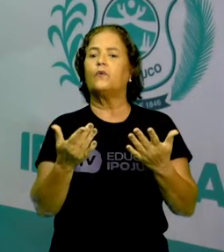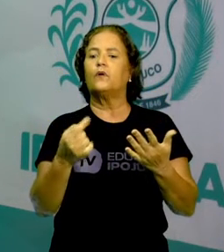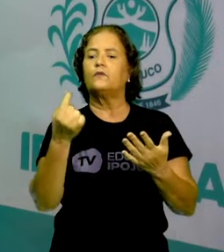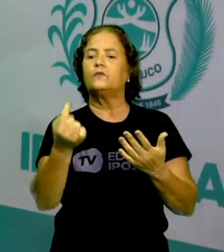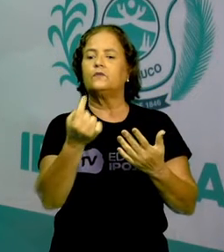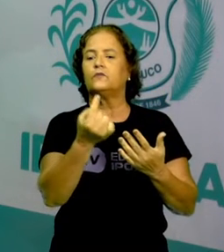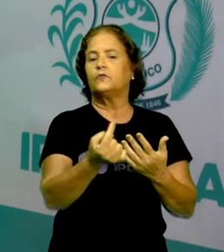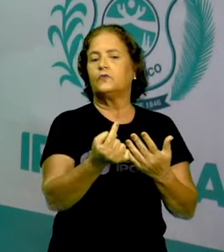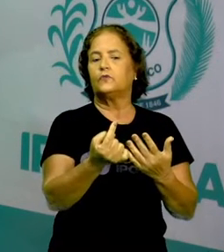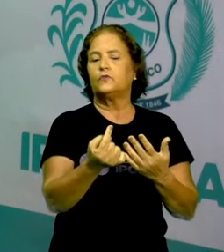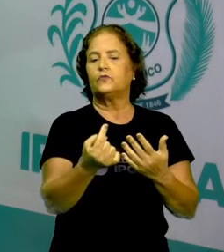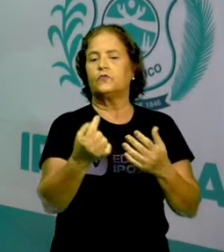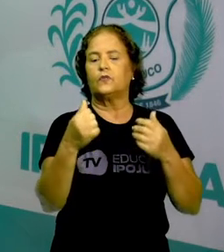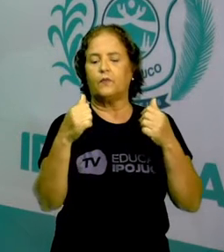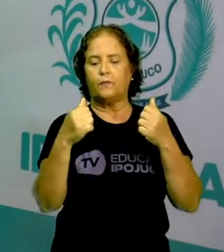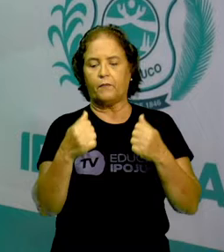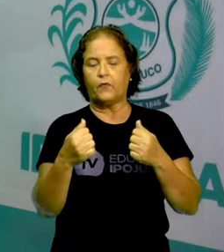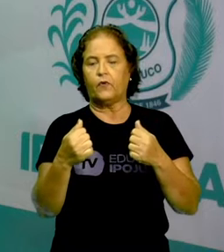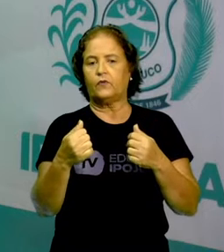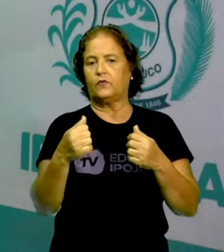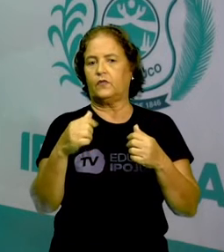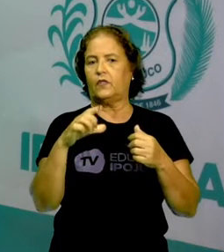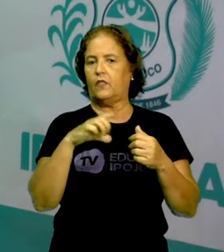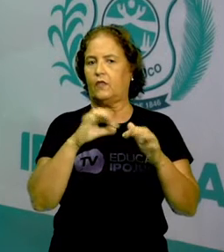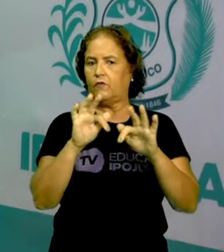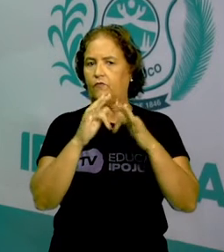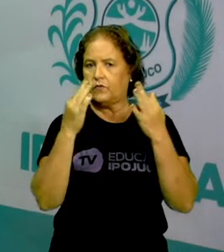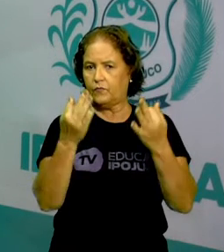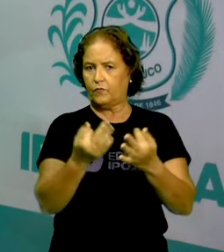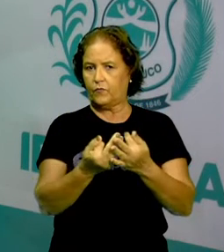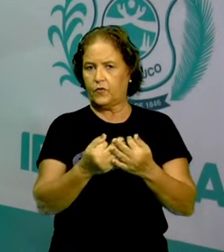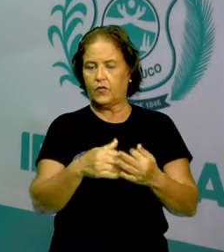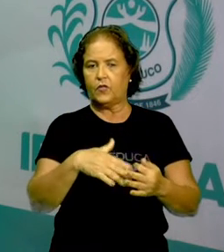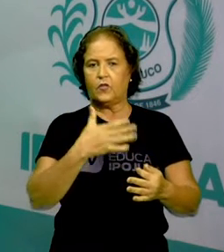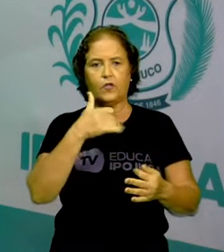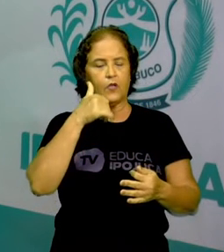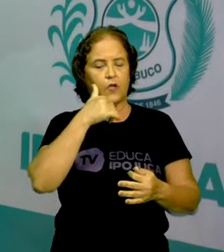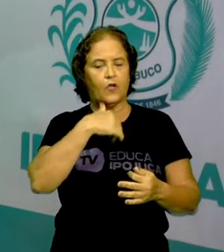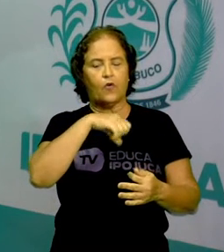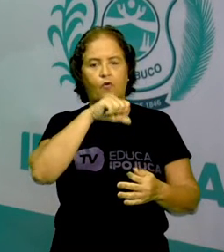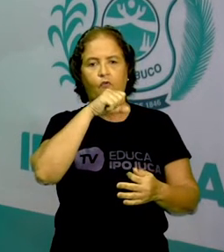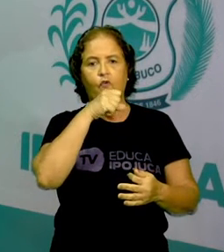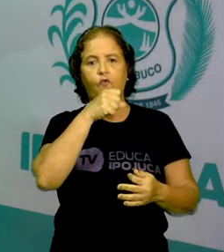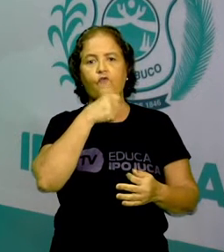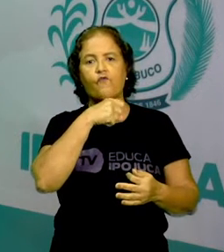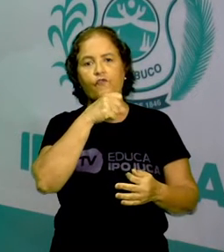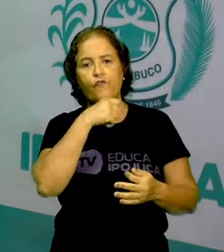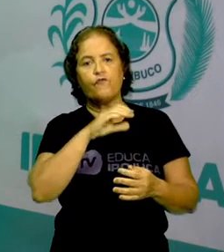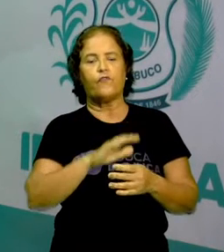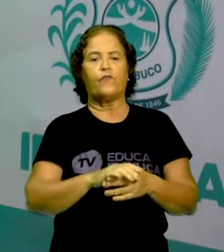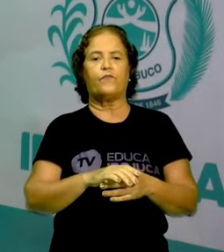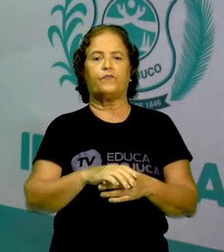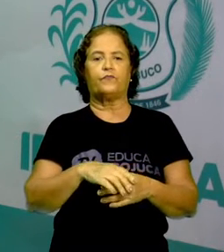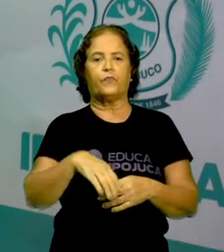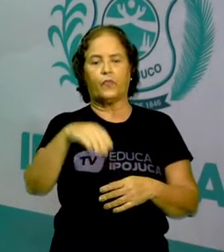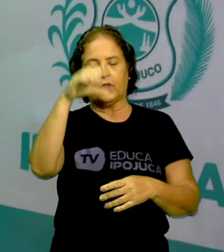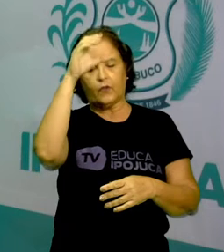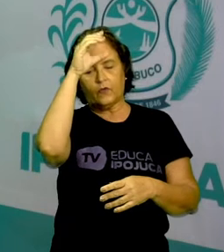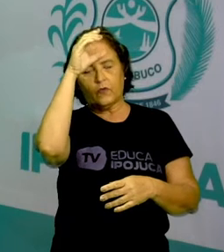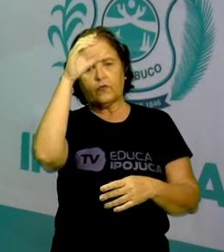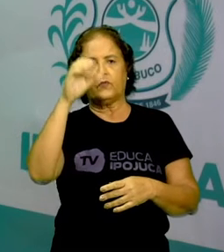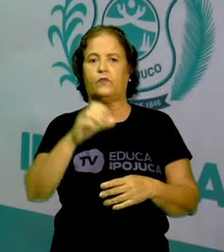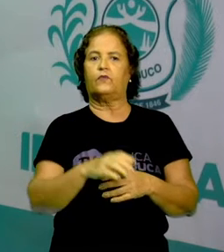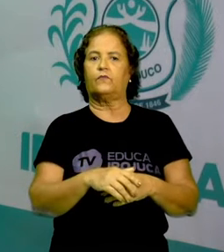componentes que podem formar a família? O avô, o tio, a avó, né? Então